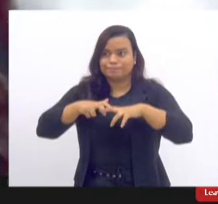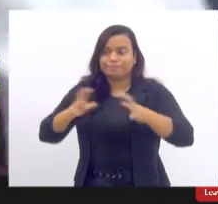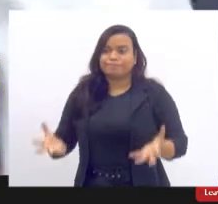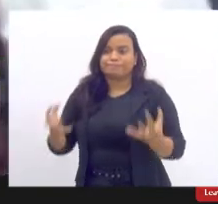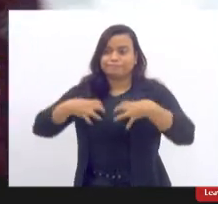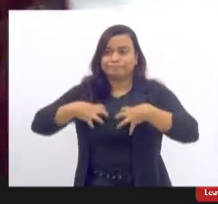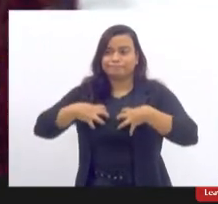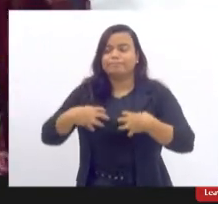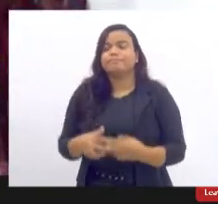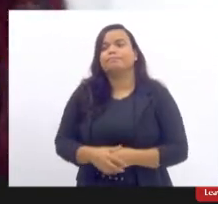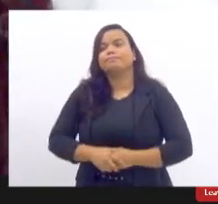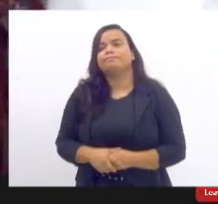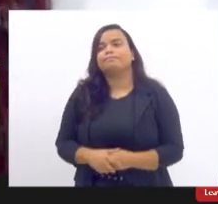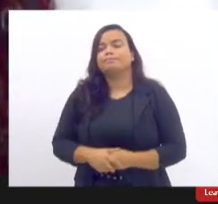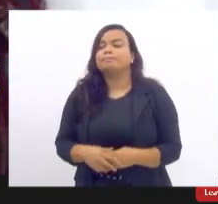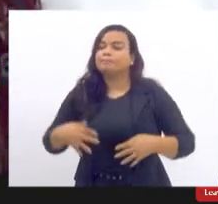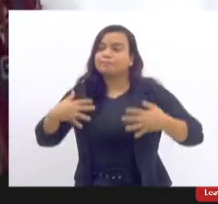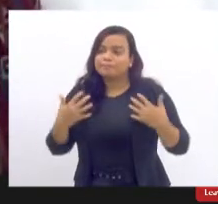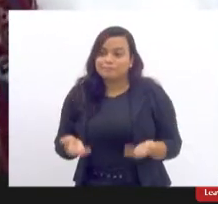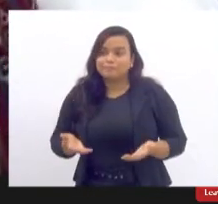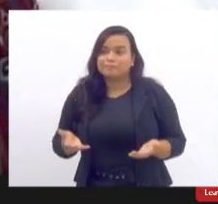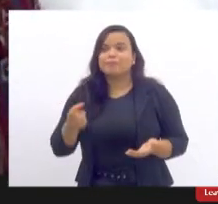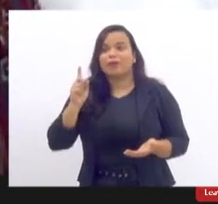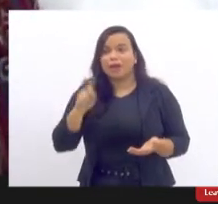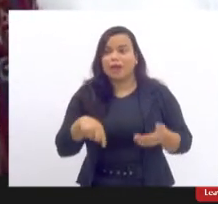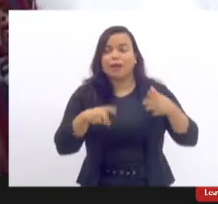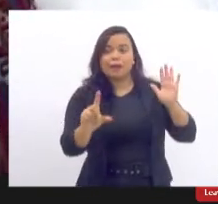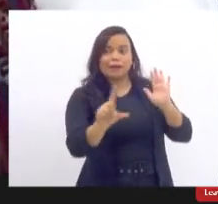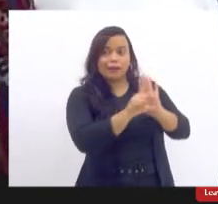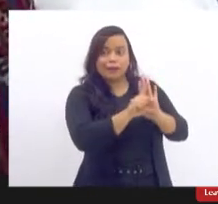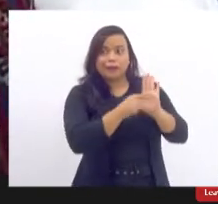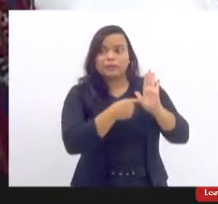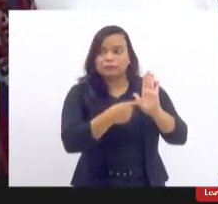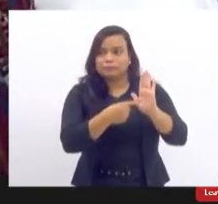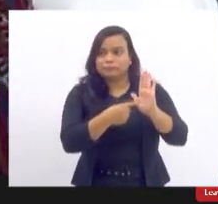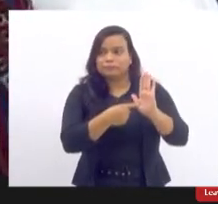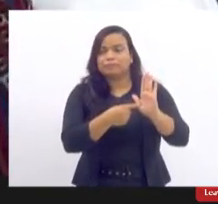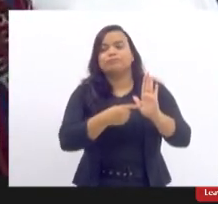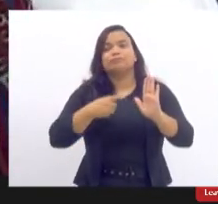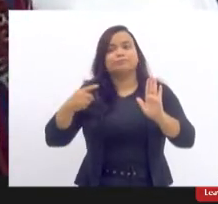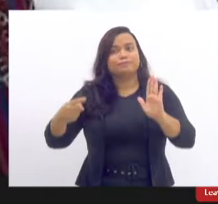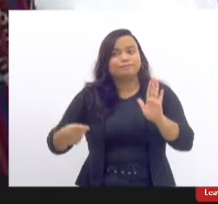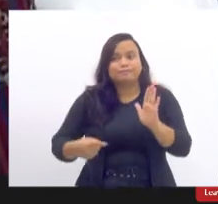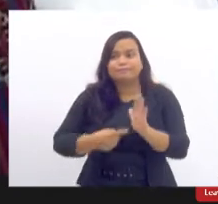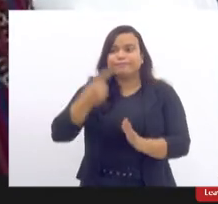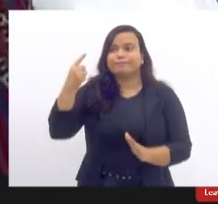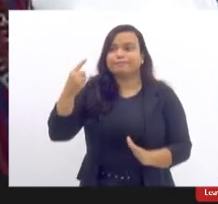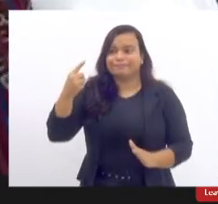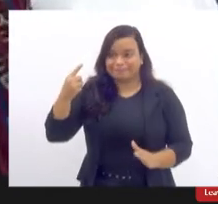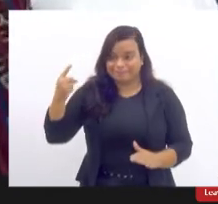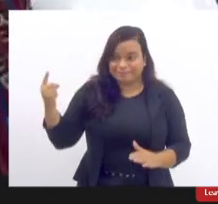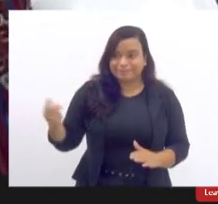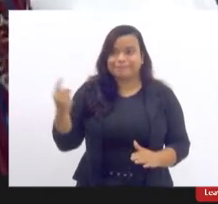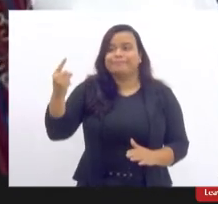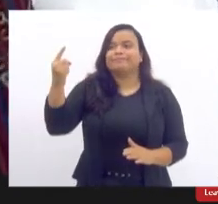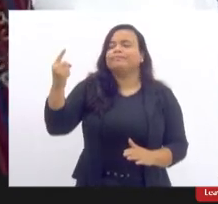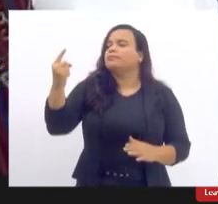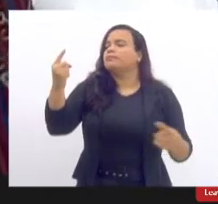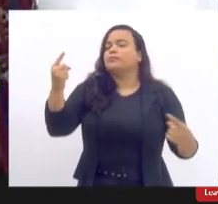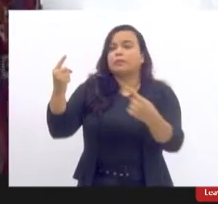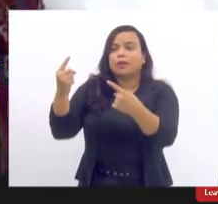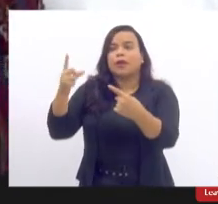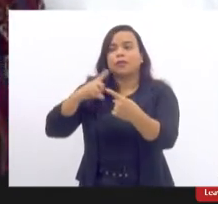Bem, é uma lei, imagino, pioneira. Ela foi inspirada,